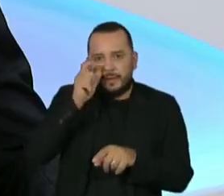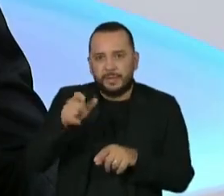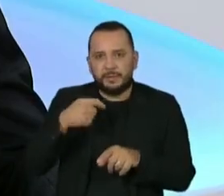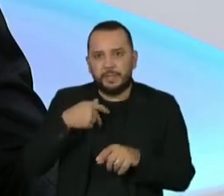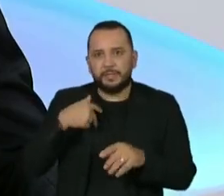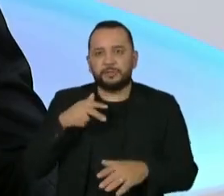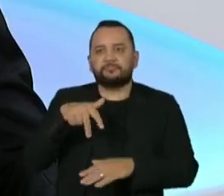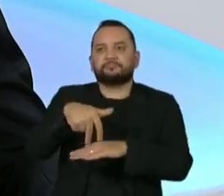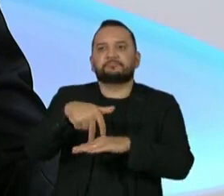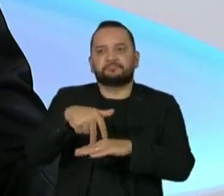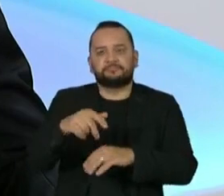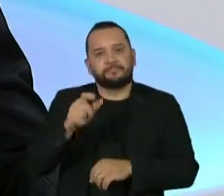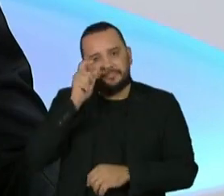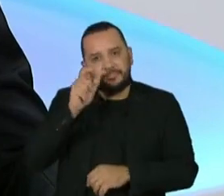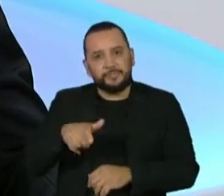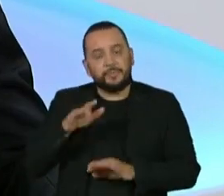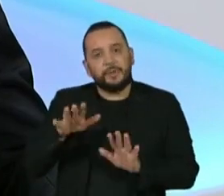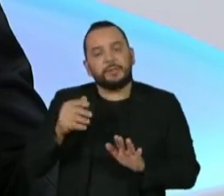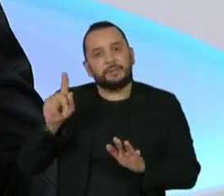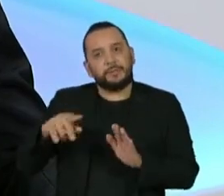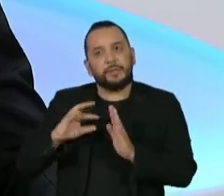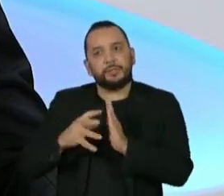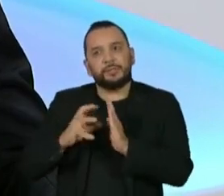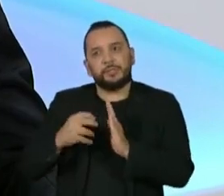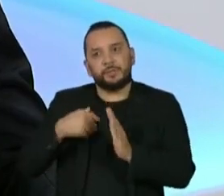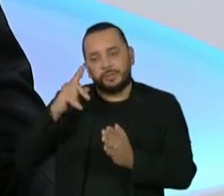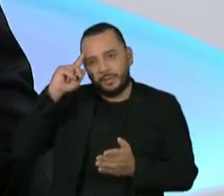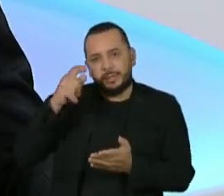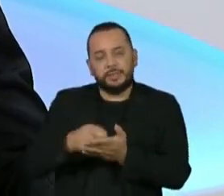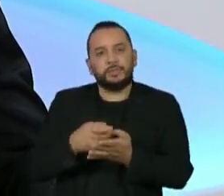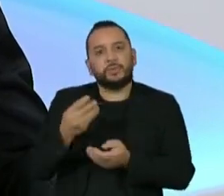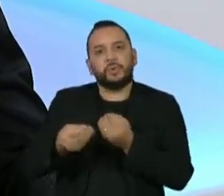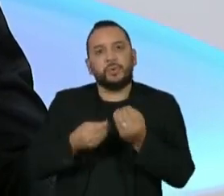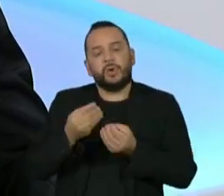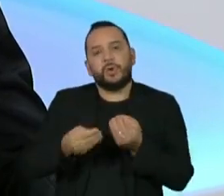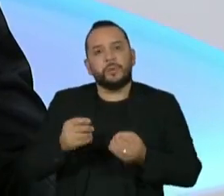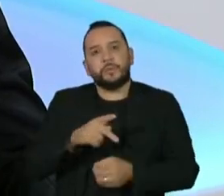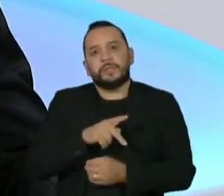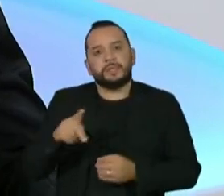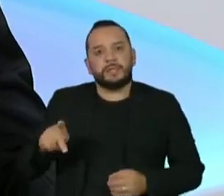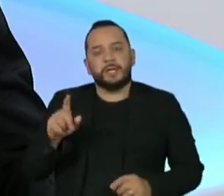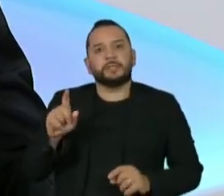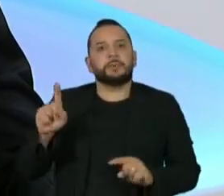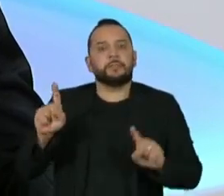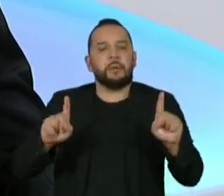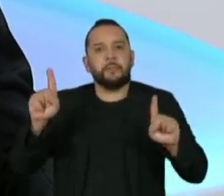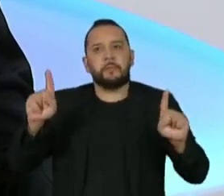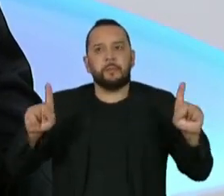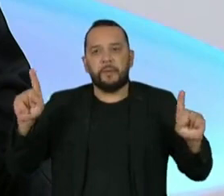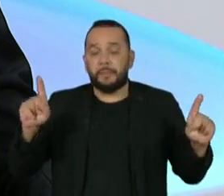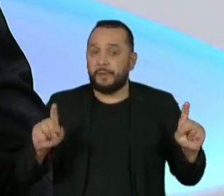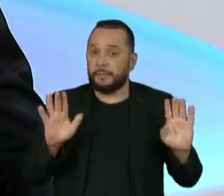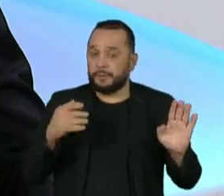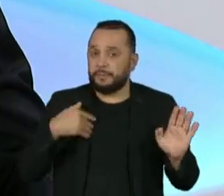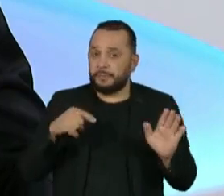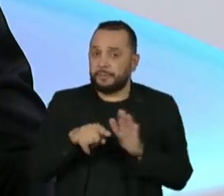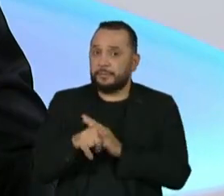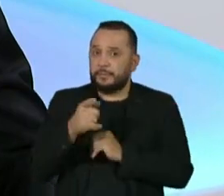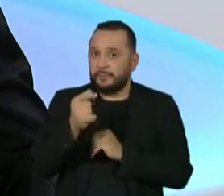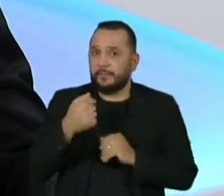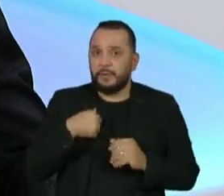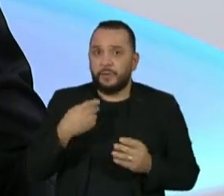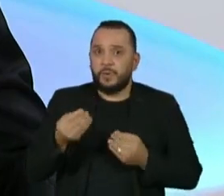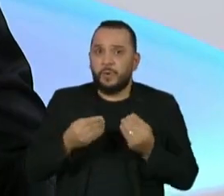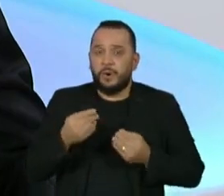e é um partido que por enquanto não se decidiu com relação à disputa presidencial. Eu queria perguntar para o senhor, qual é a sua